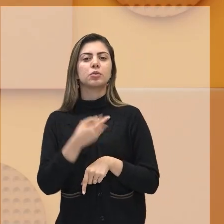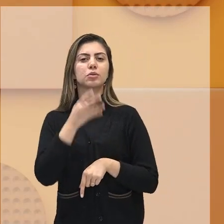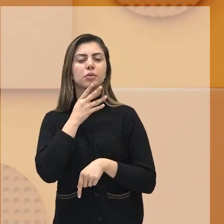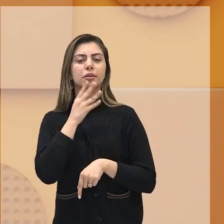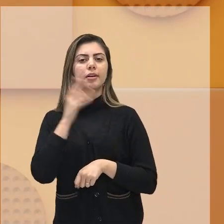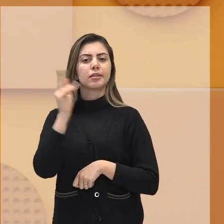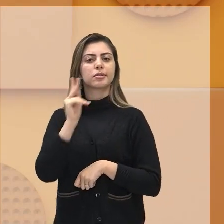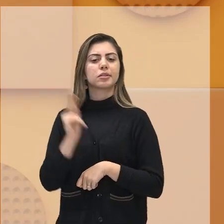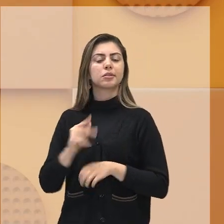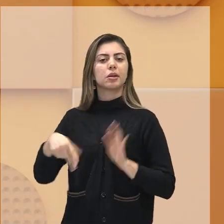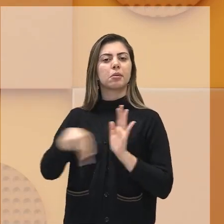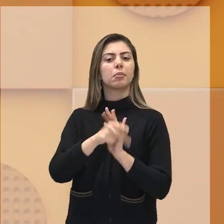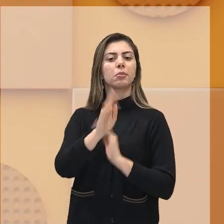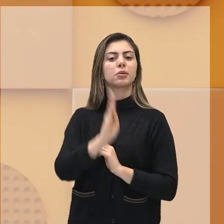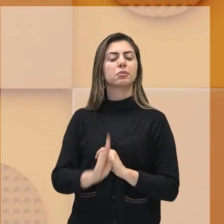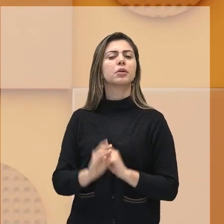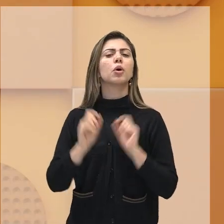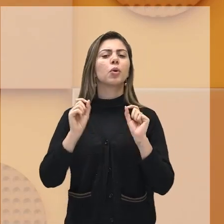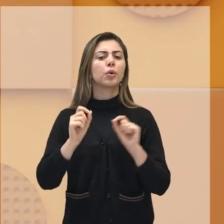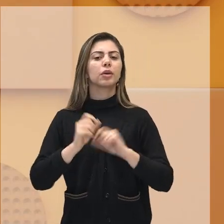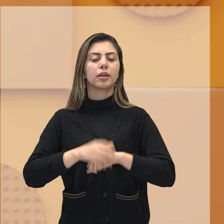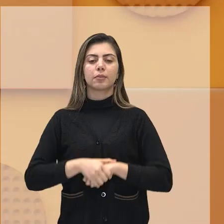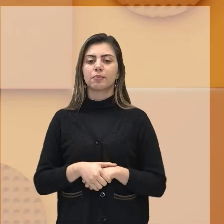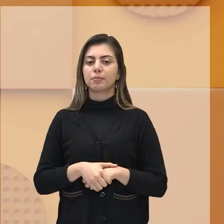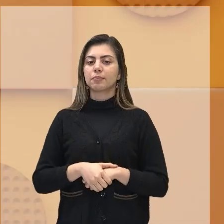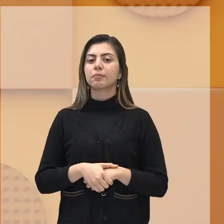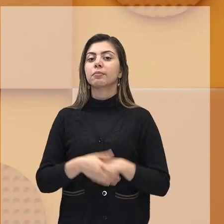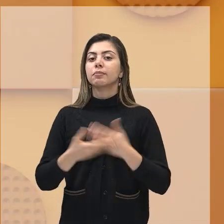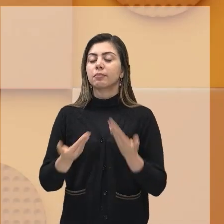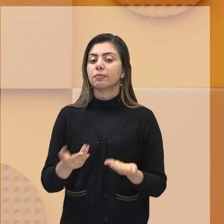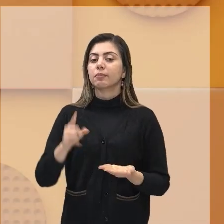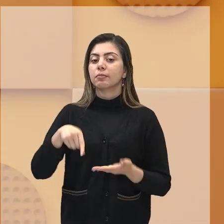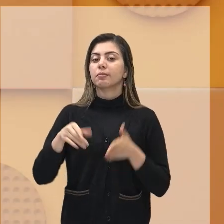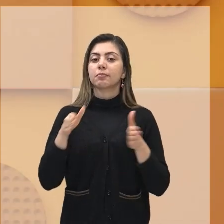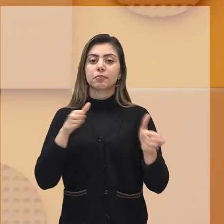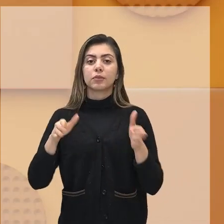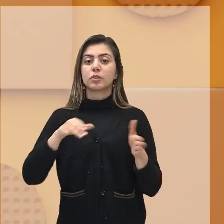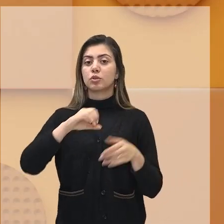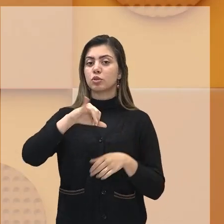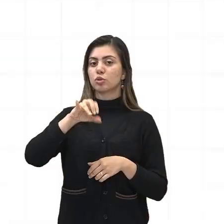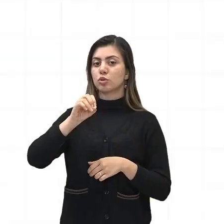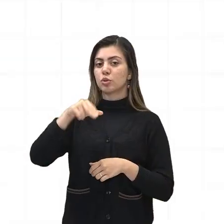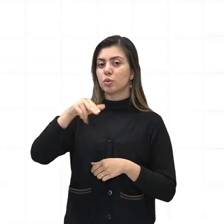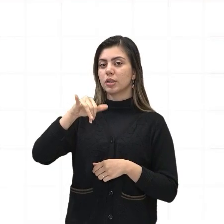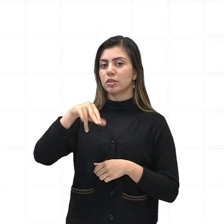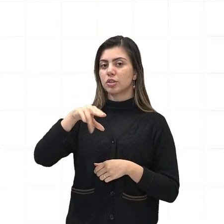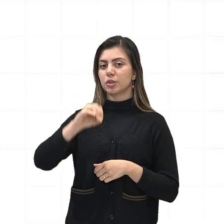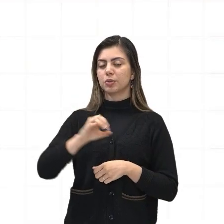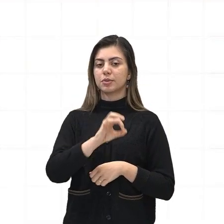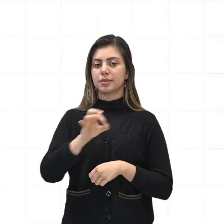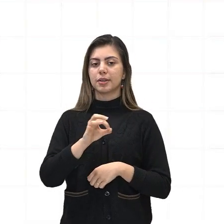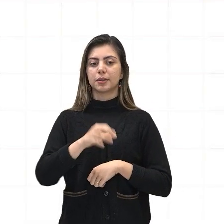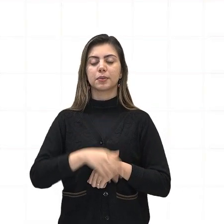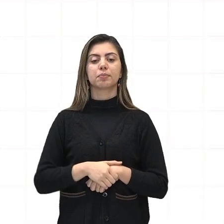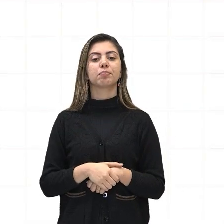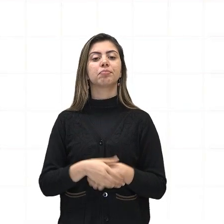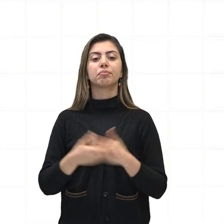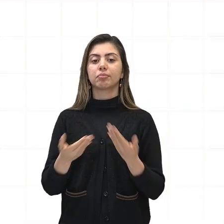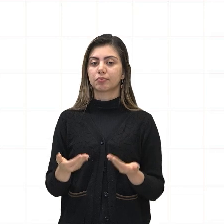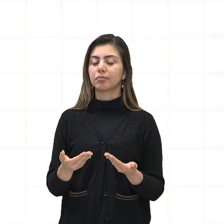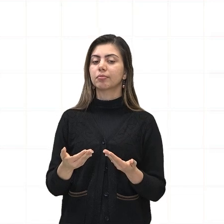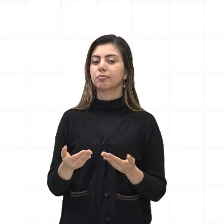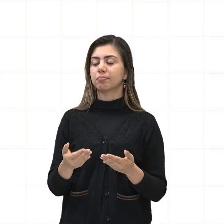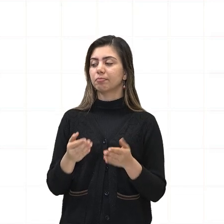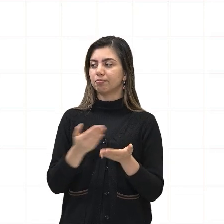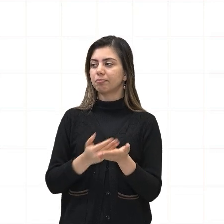história do Brasil, que é chamada de o período joanino. A vinda da